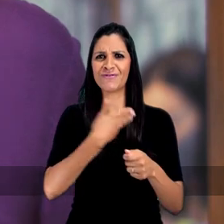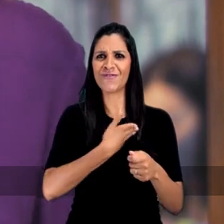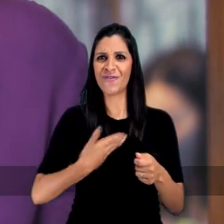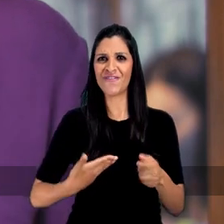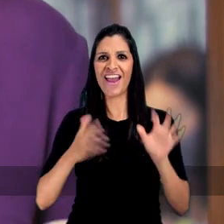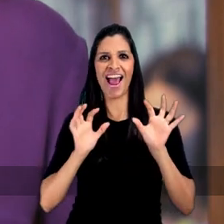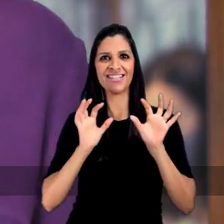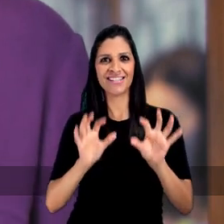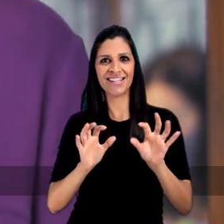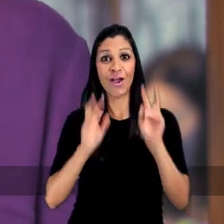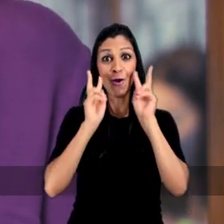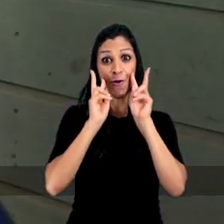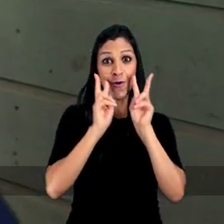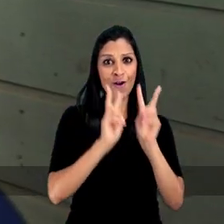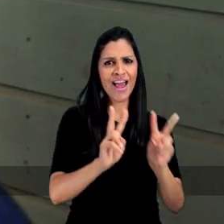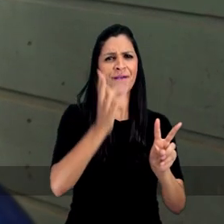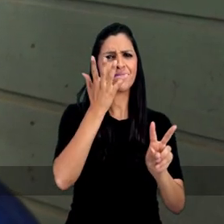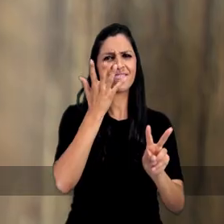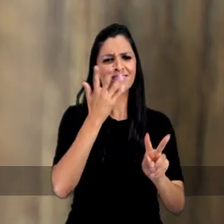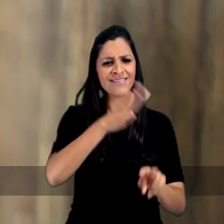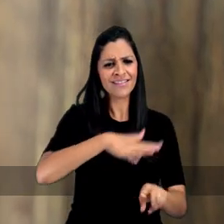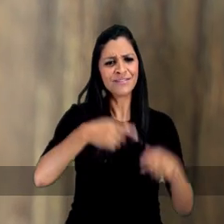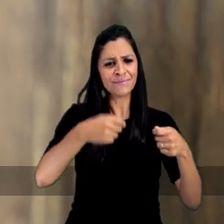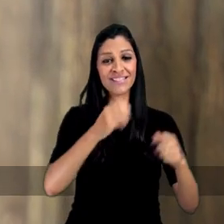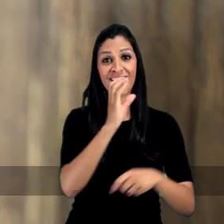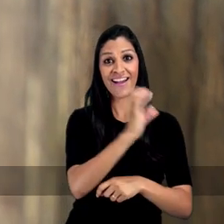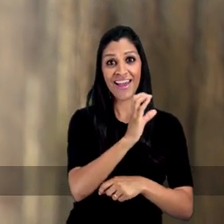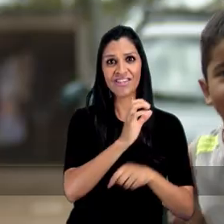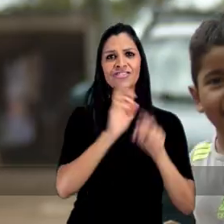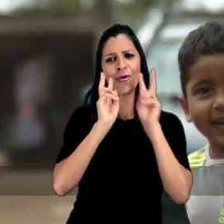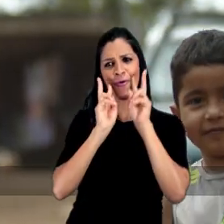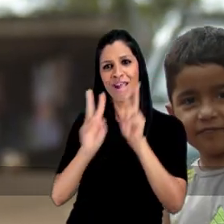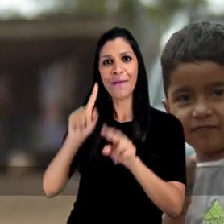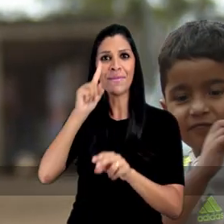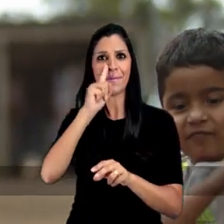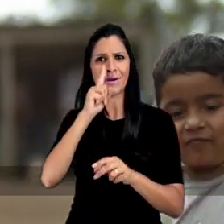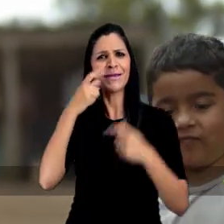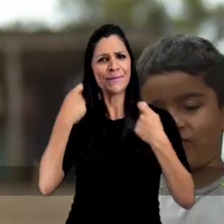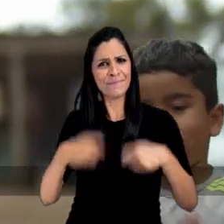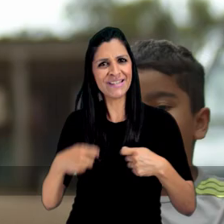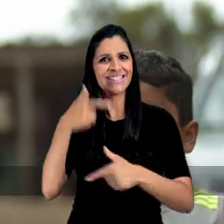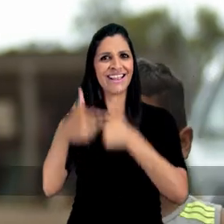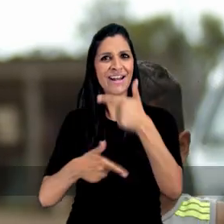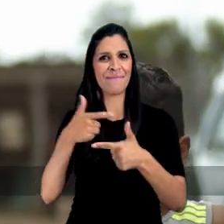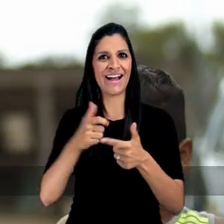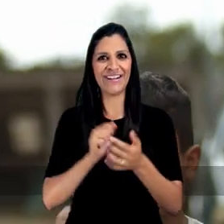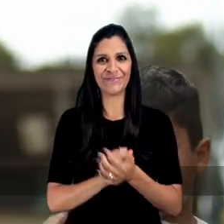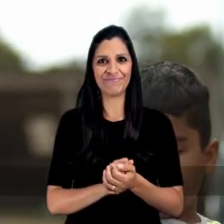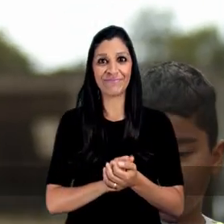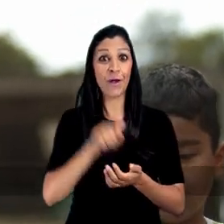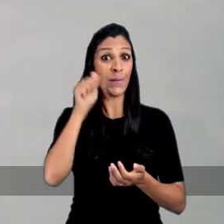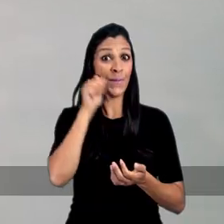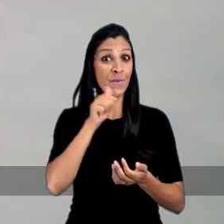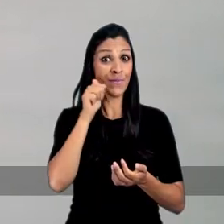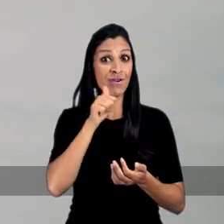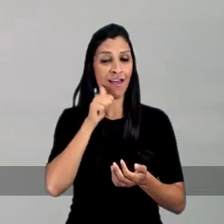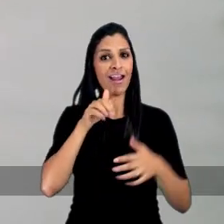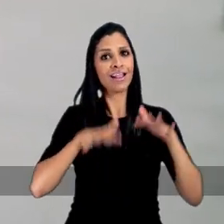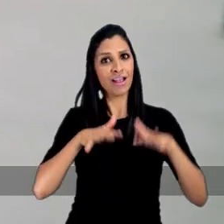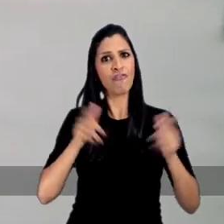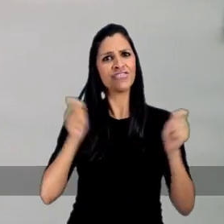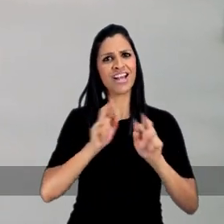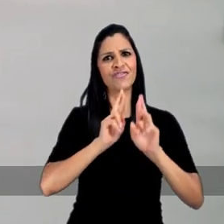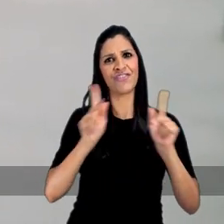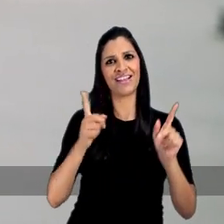acredito que é possível governar assim. Olhar para as crianças que precisam de creches e para as mães que precisam trabalhar. Uma mulher